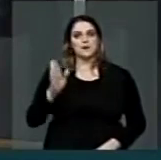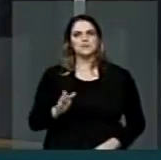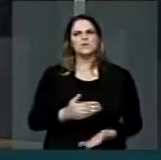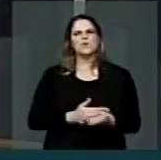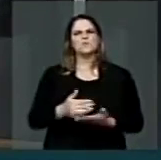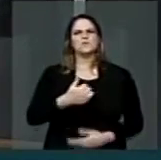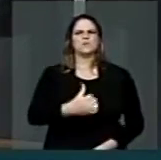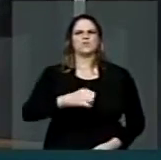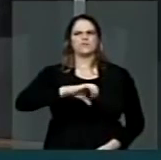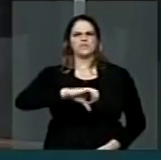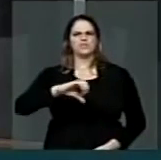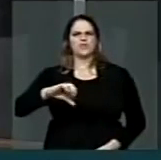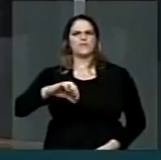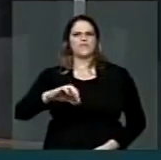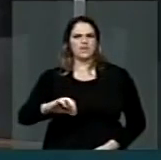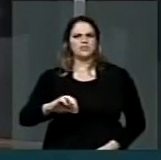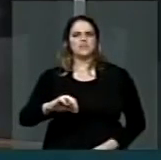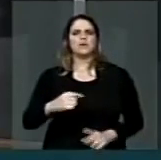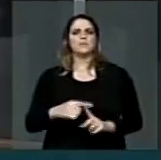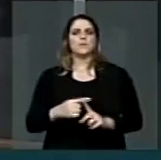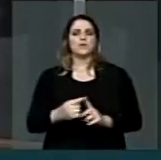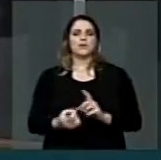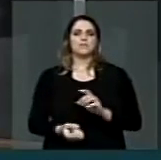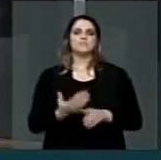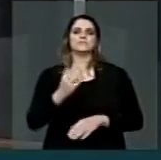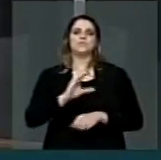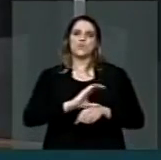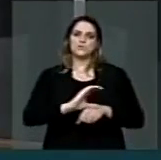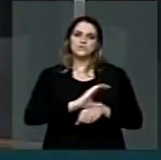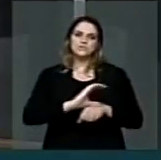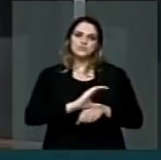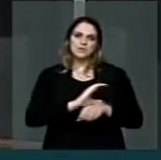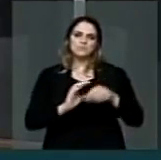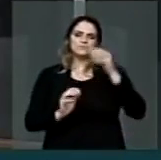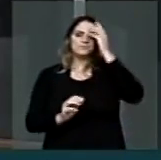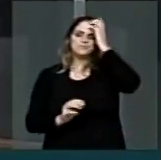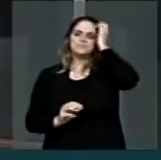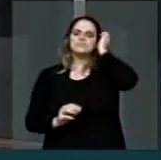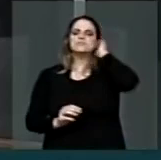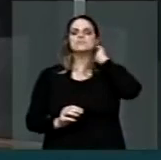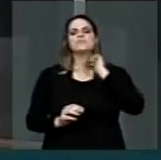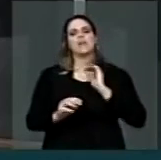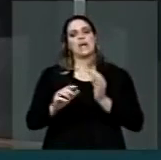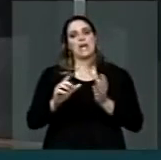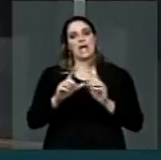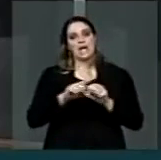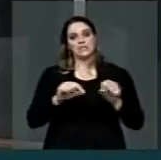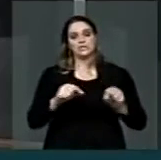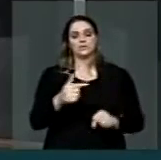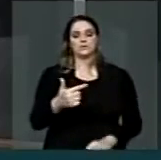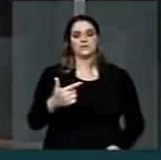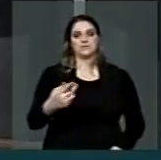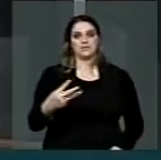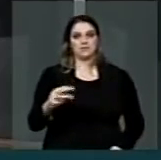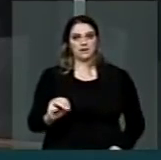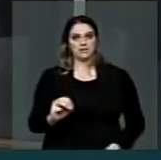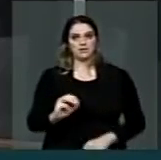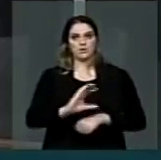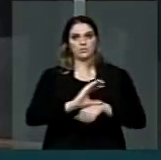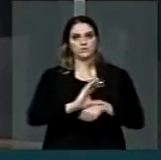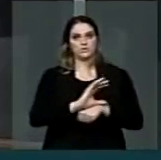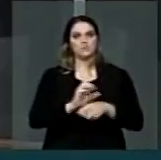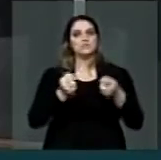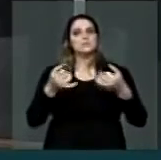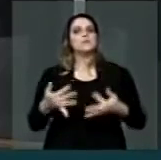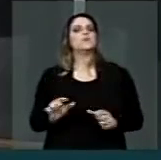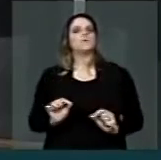1990, com a prorrogação da Constituição Cidadã. O artigo 230 da Constituição Federal descreve A